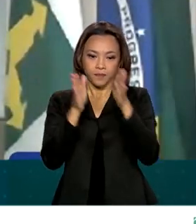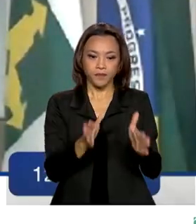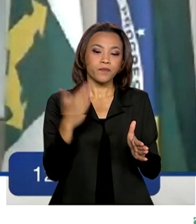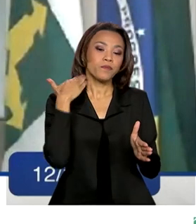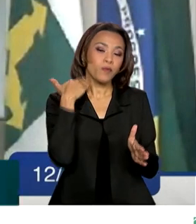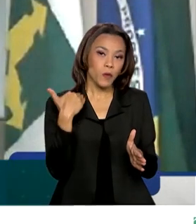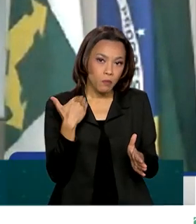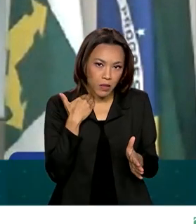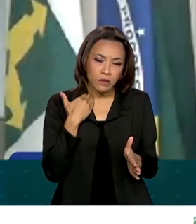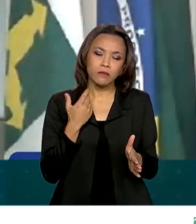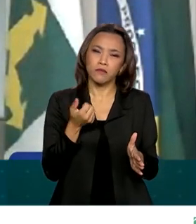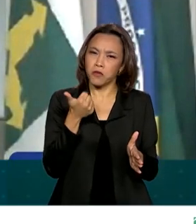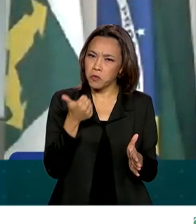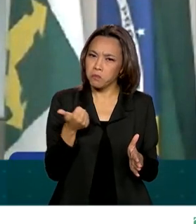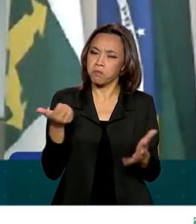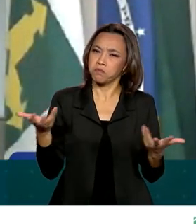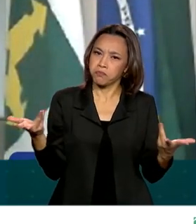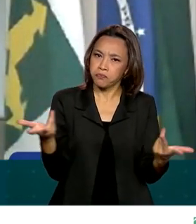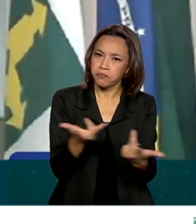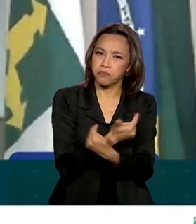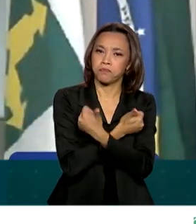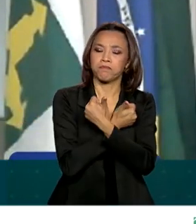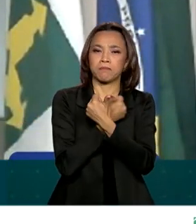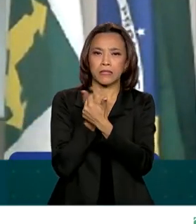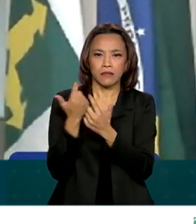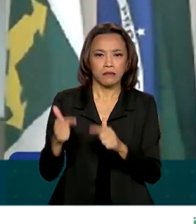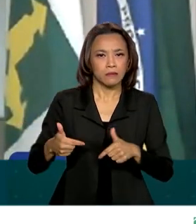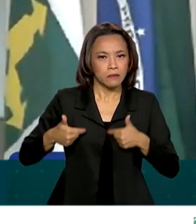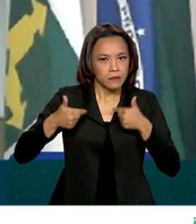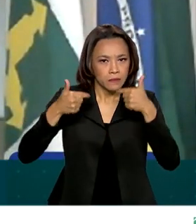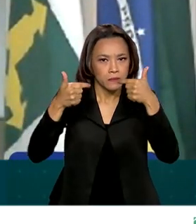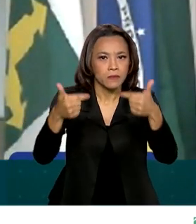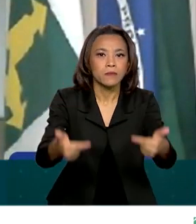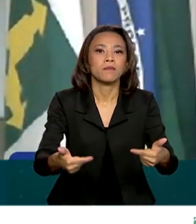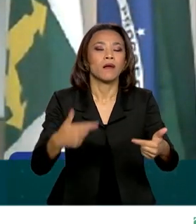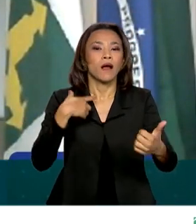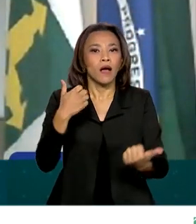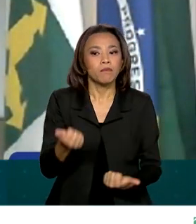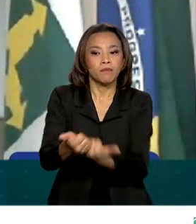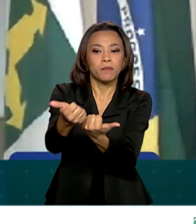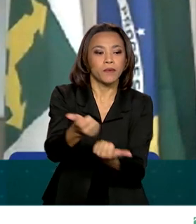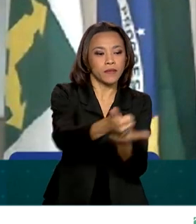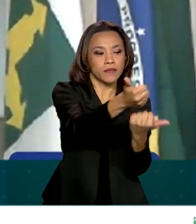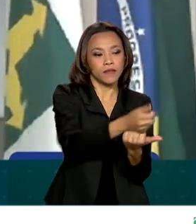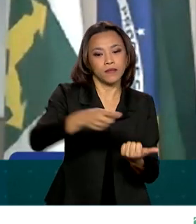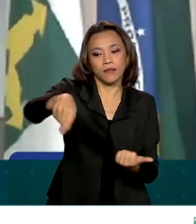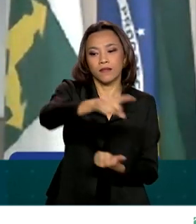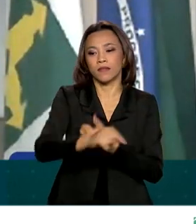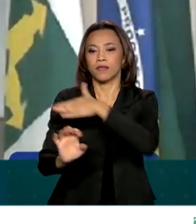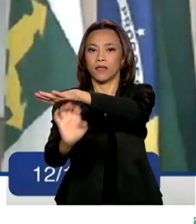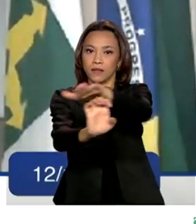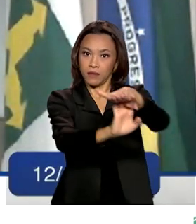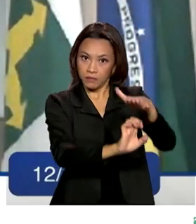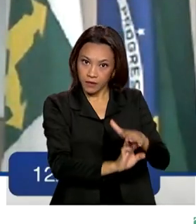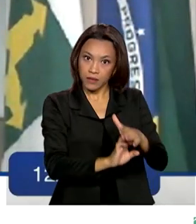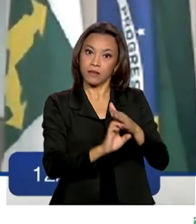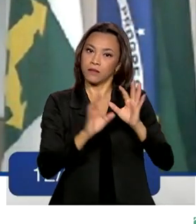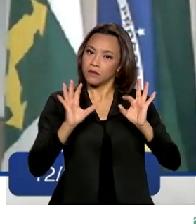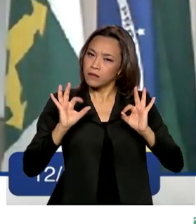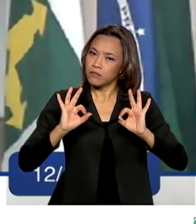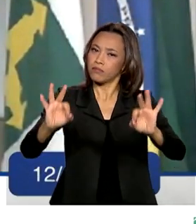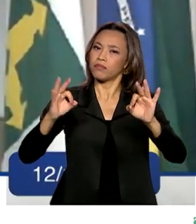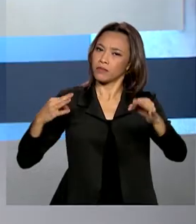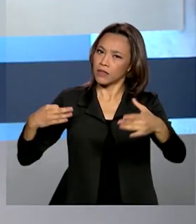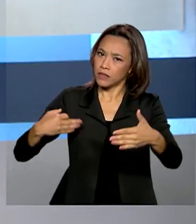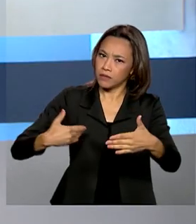de forma efetiva na atuação contracíclica, apoiando as pequenas e médias empresas de forma efetiva ao